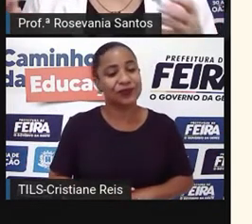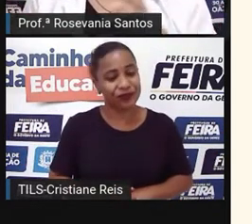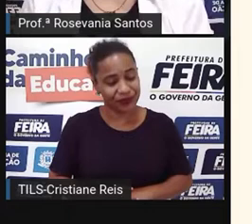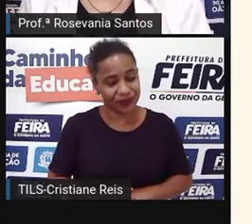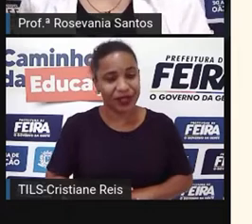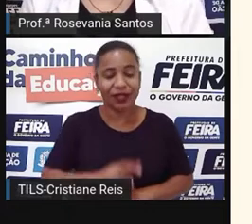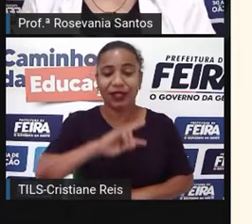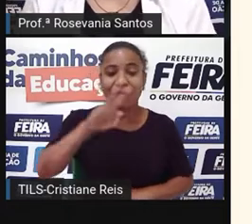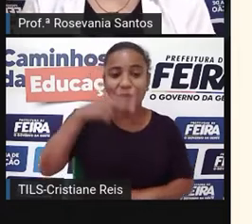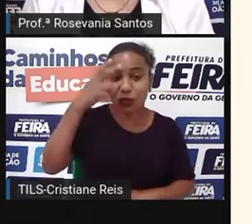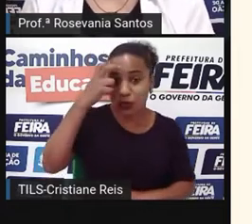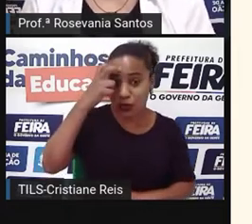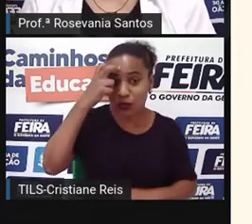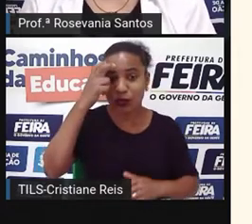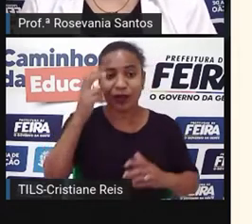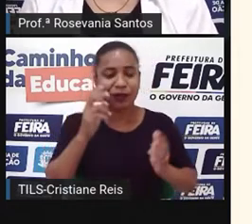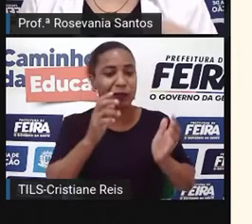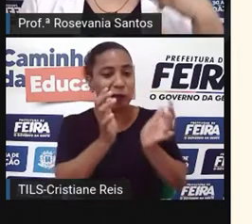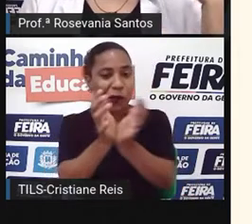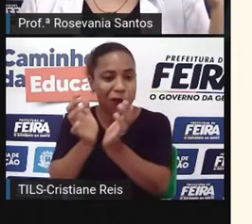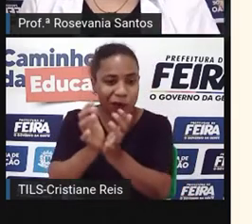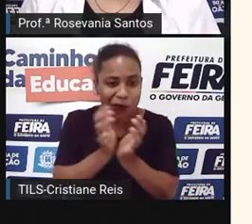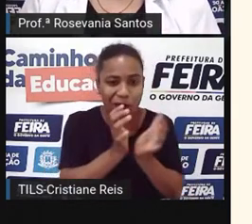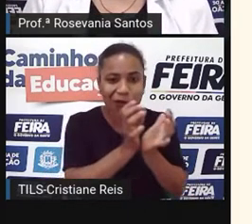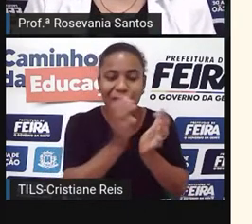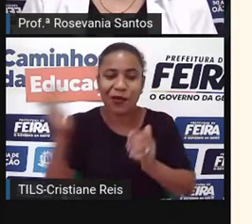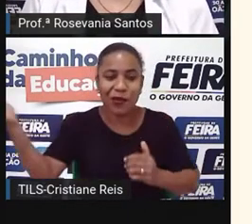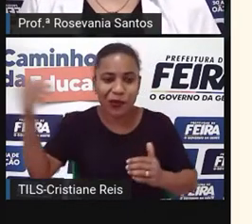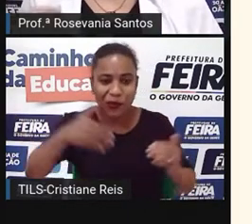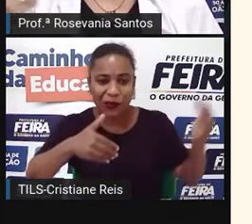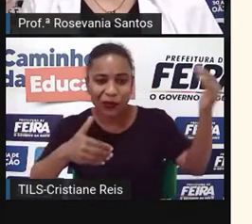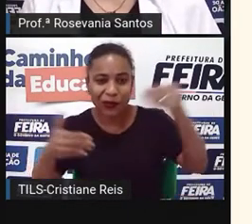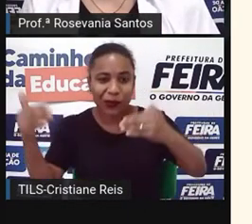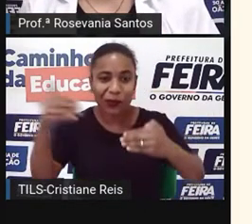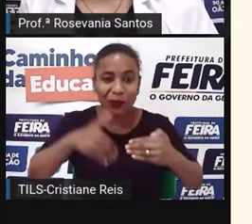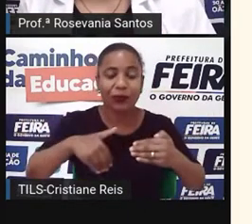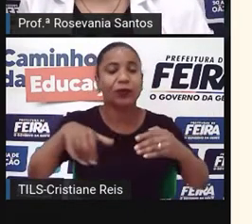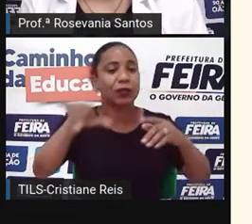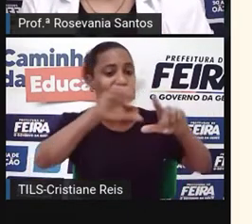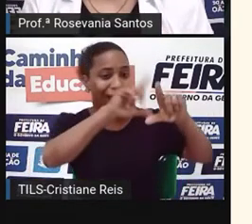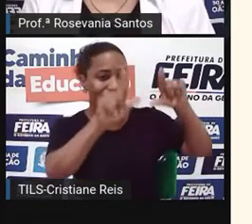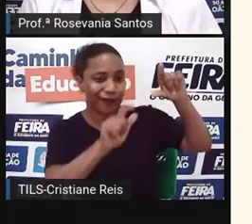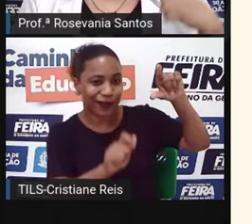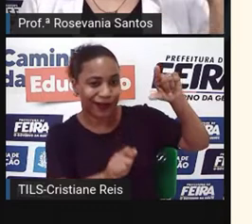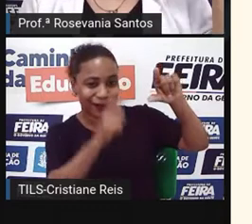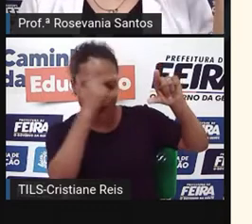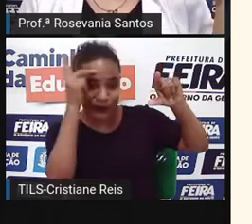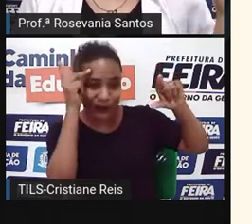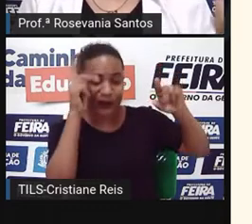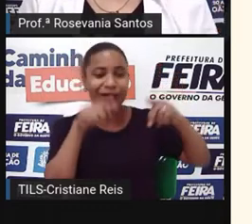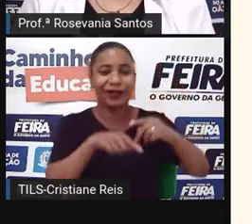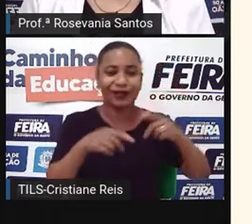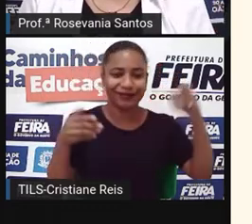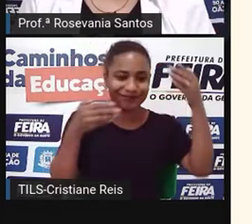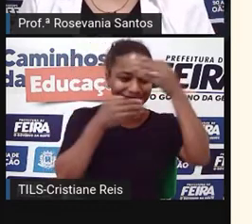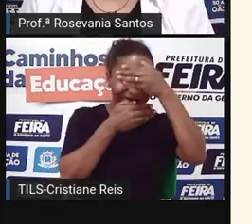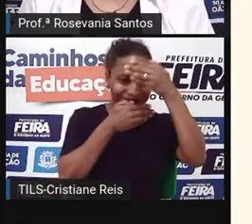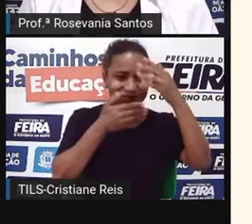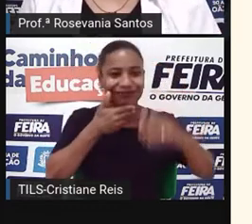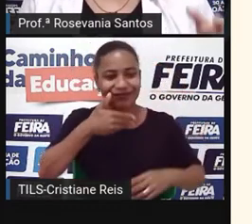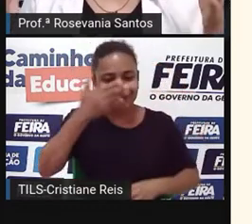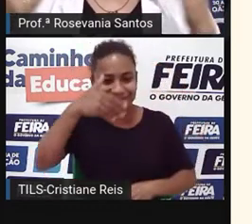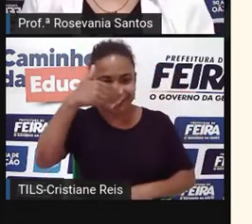culturas de povos de diversos cantos do mundo, como povos africanos, como povos muçulmanos, né, povos